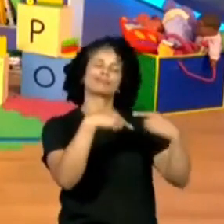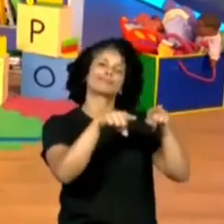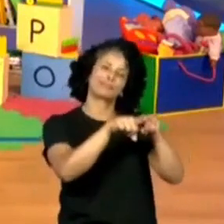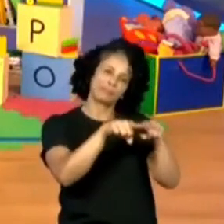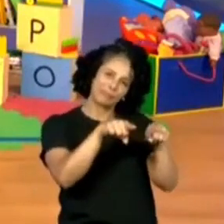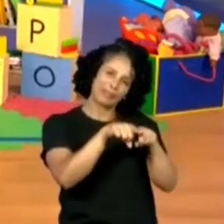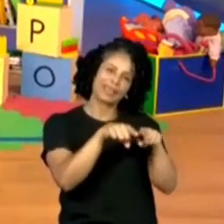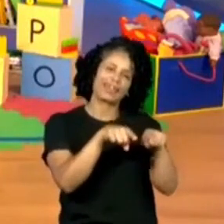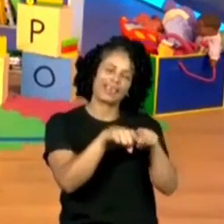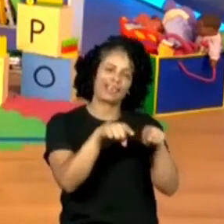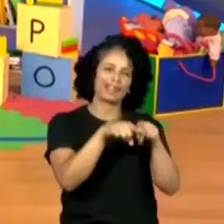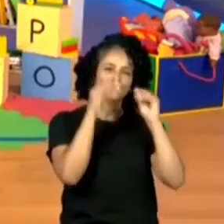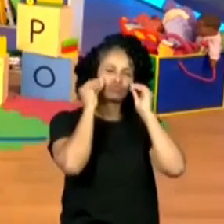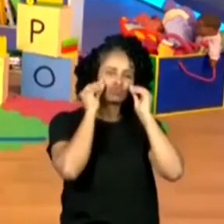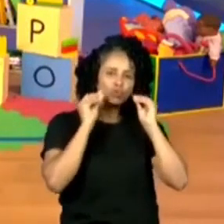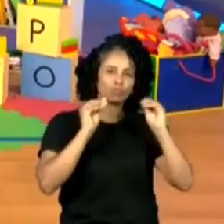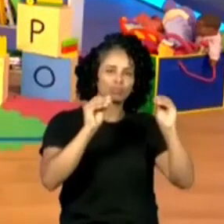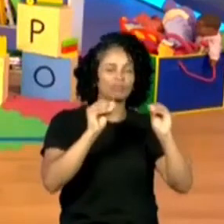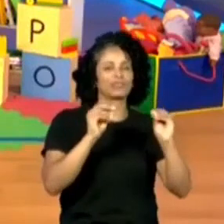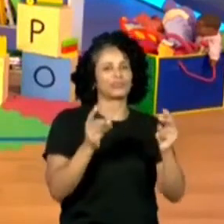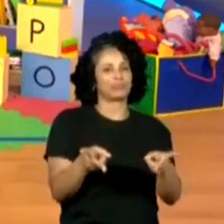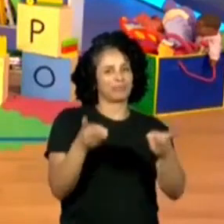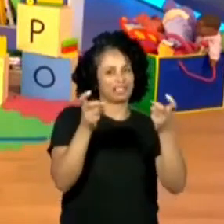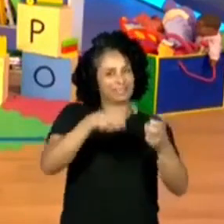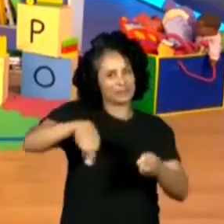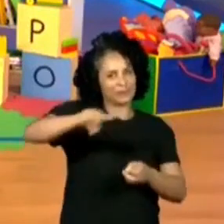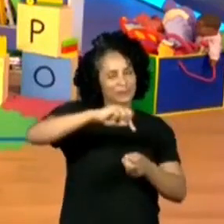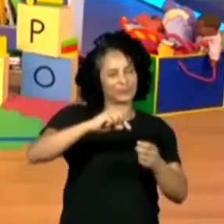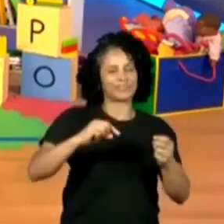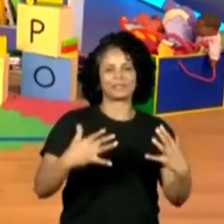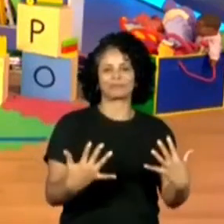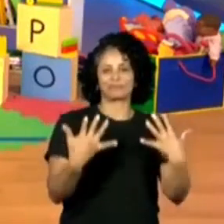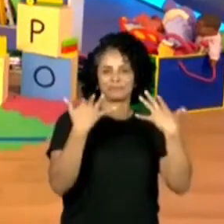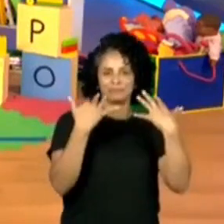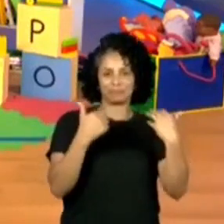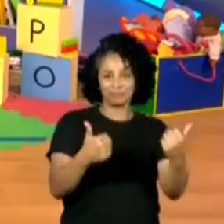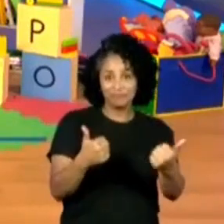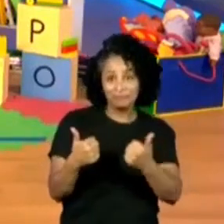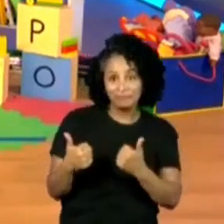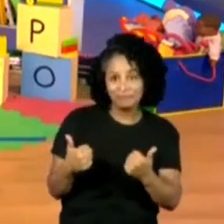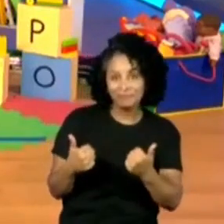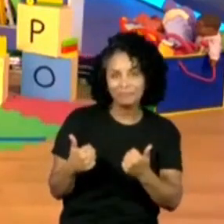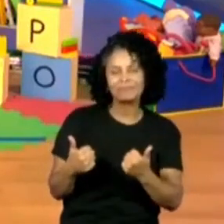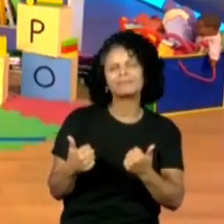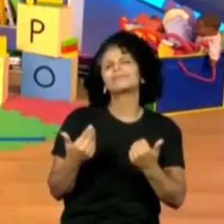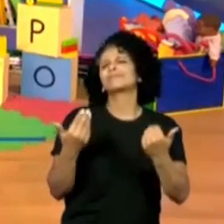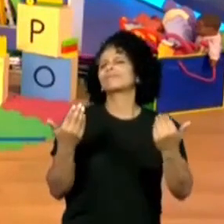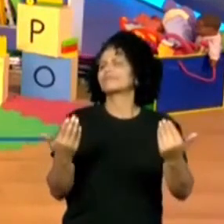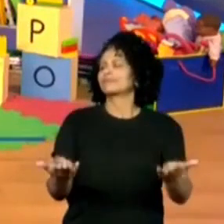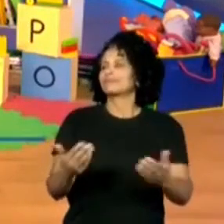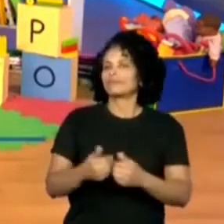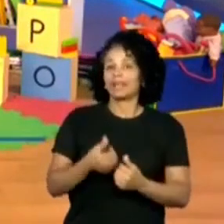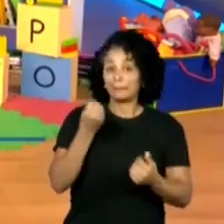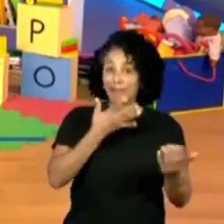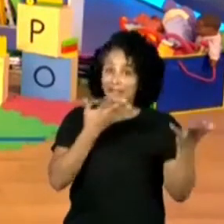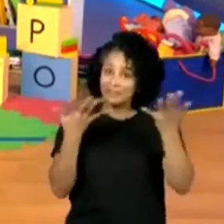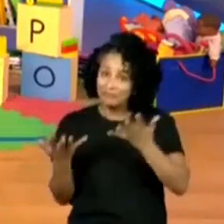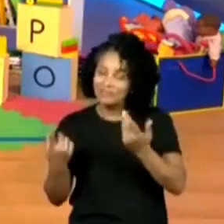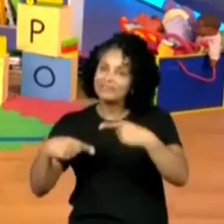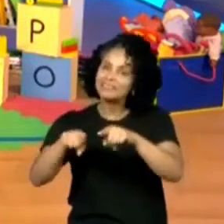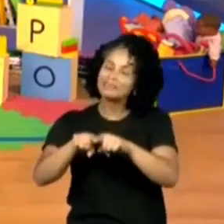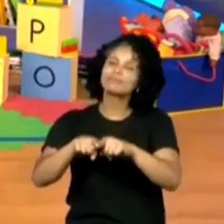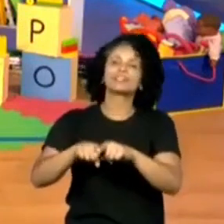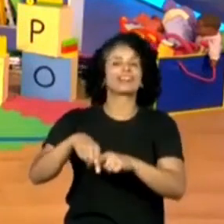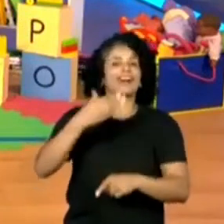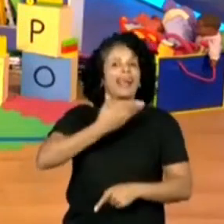e aí a gente vê que vocês estão aqui assistindo a gente nesse primeiro dia de volta às aulas, certo? E, professora Aline, vamos dar as boas-vindas também à